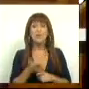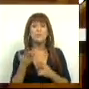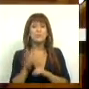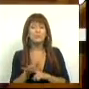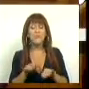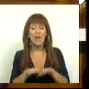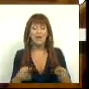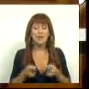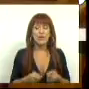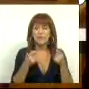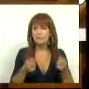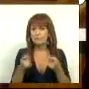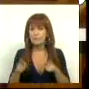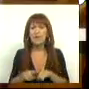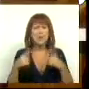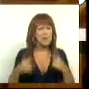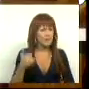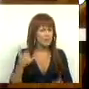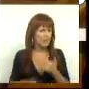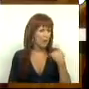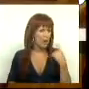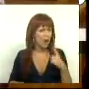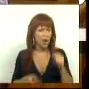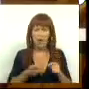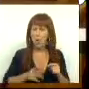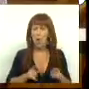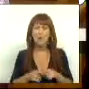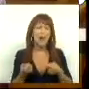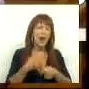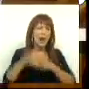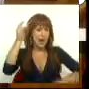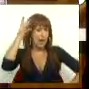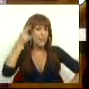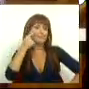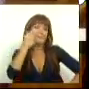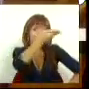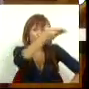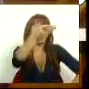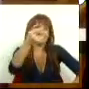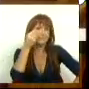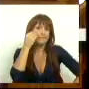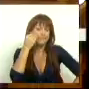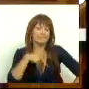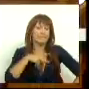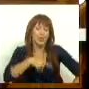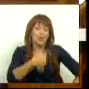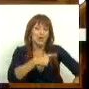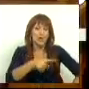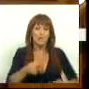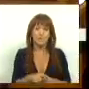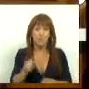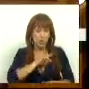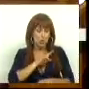designadamente ao nível dos investimentos, porque corremos aqui o risco também daquelas negociatas que já conhecemos aí sobremanar em Portugal, de